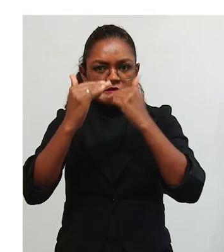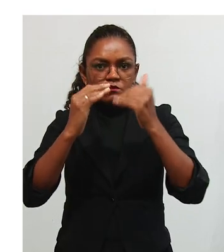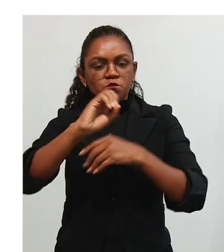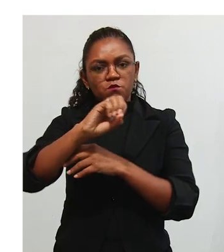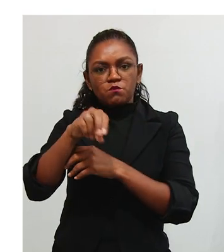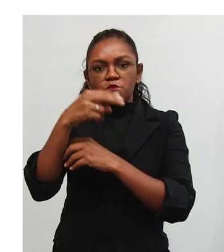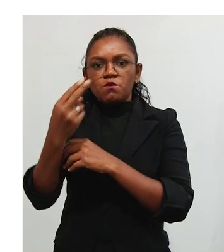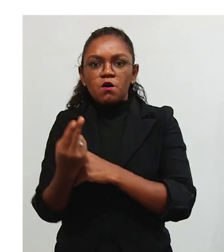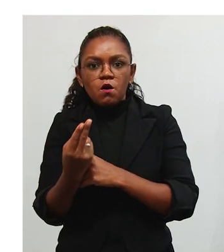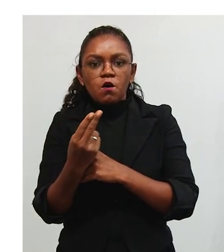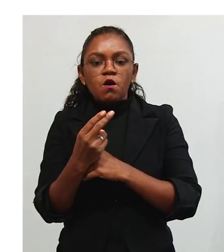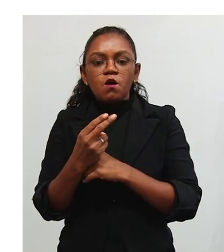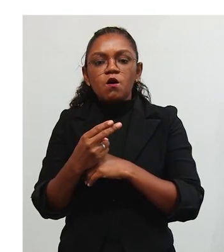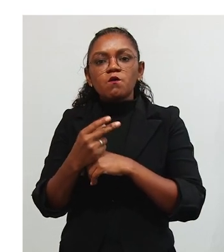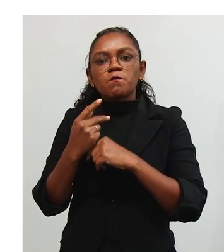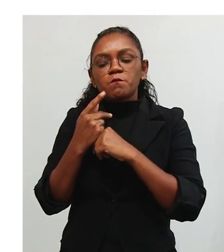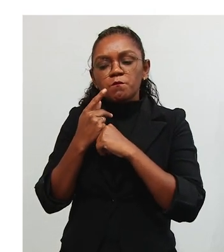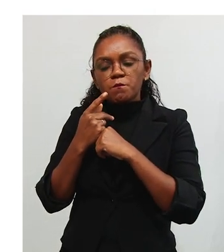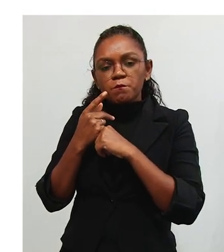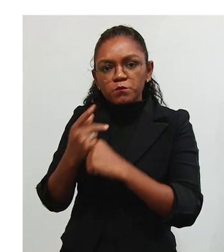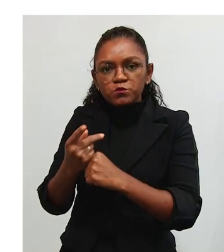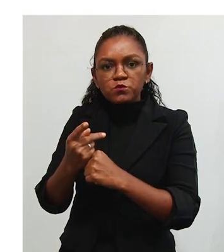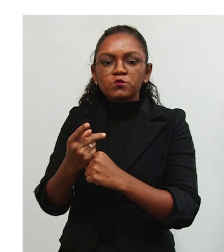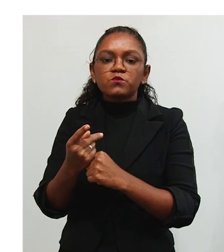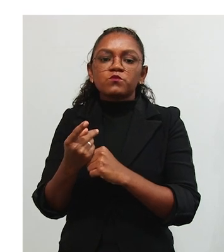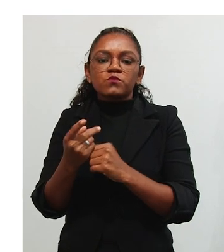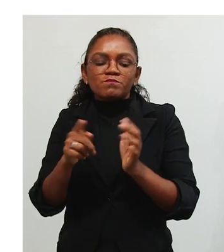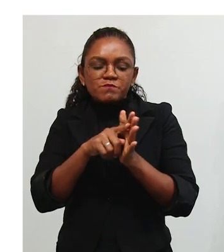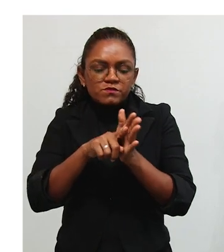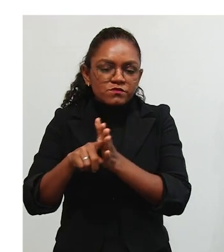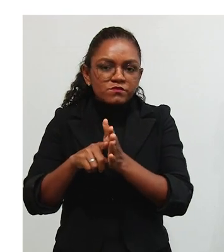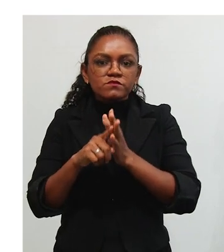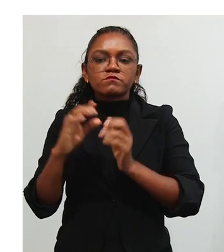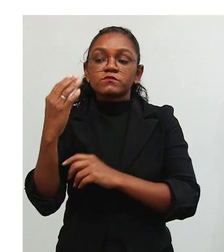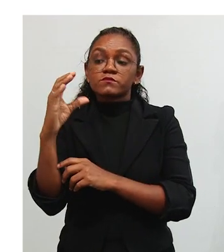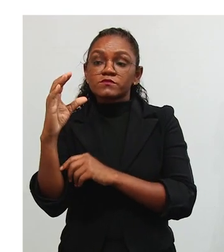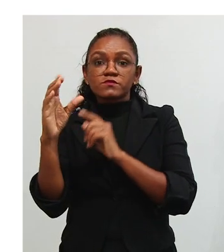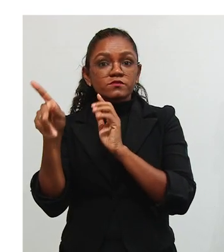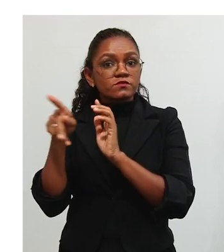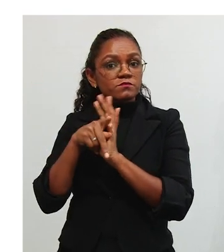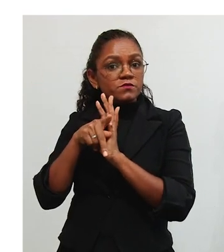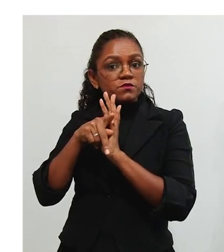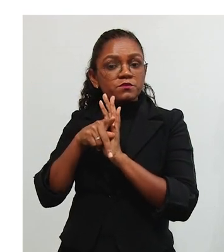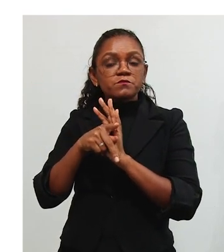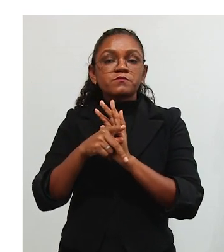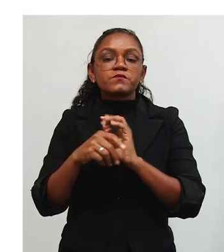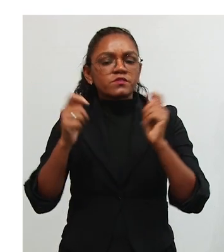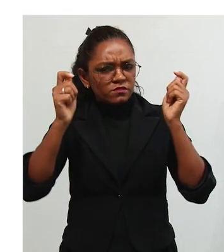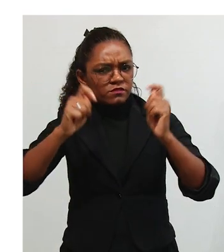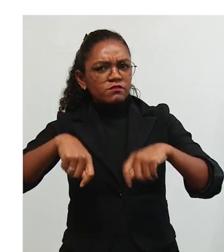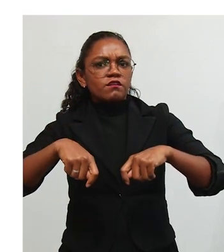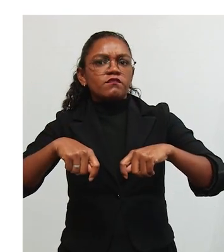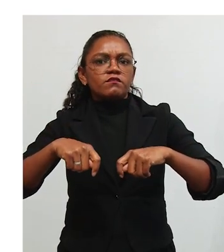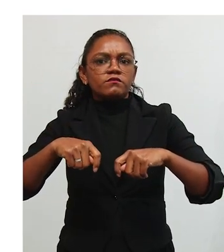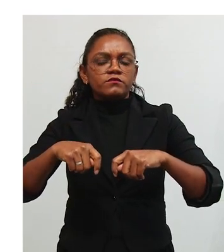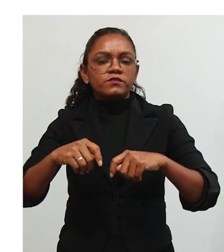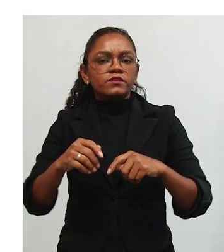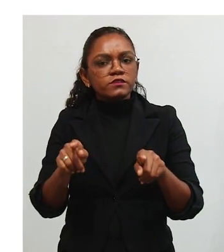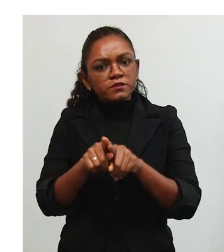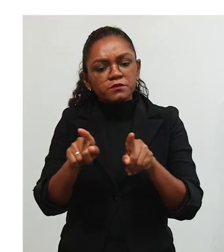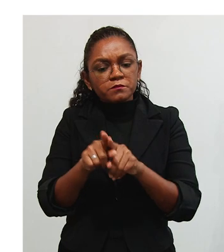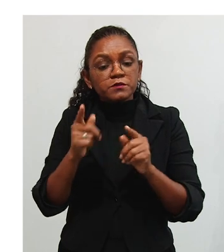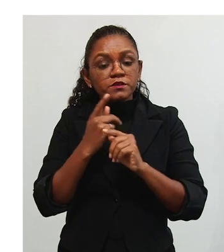desenvolvimento. Ou a gente busca investir naquilo que a ciência já produziu e que diz que sim, funciona.